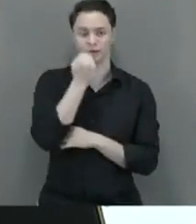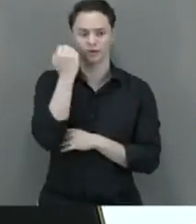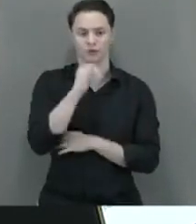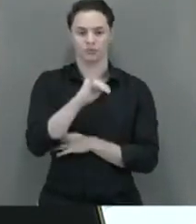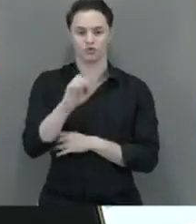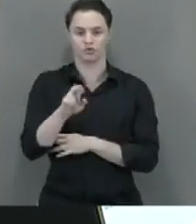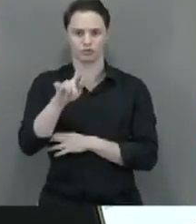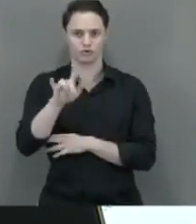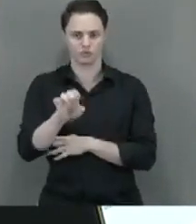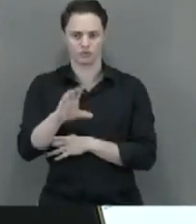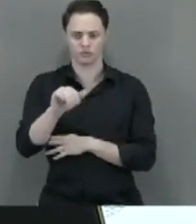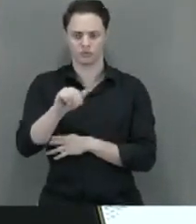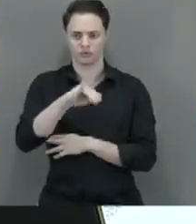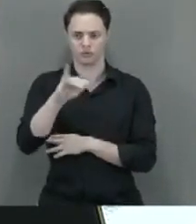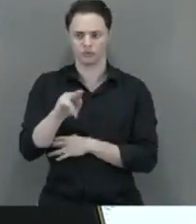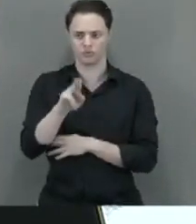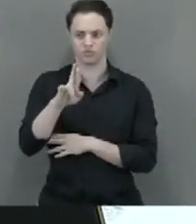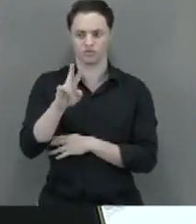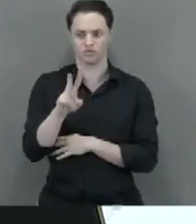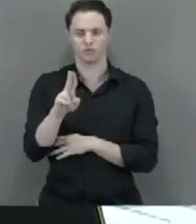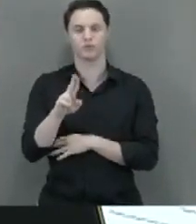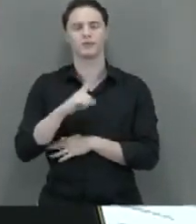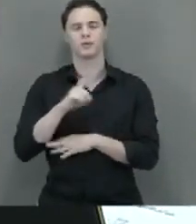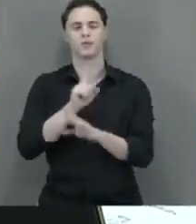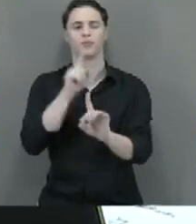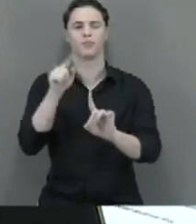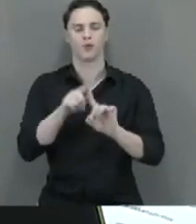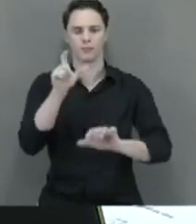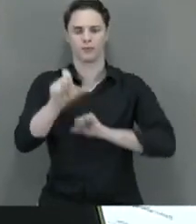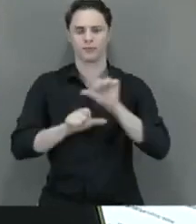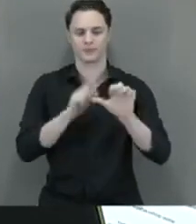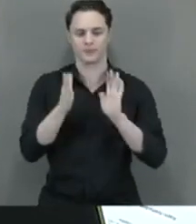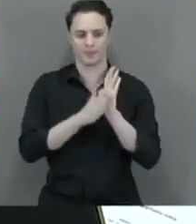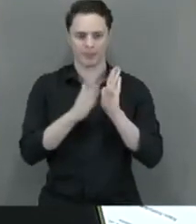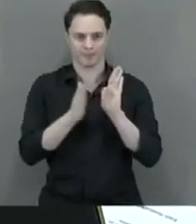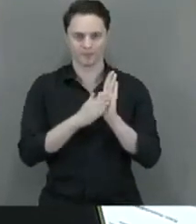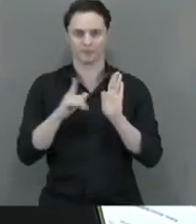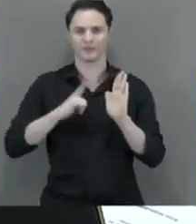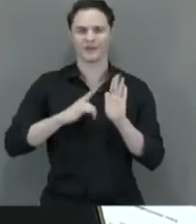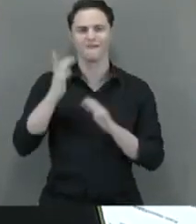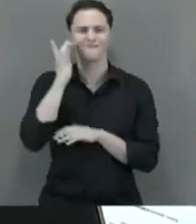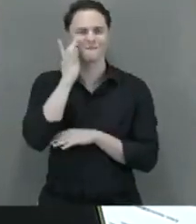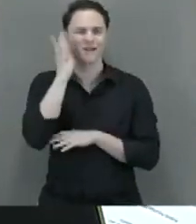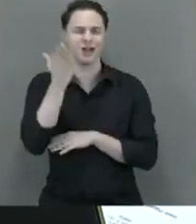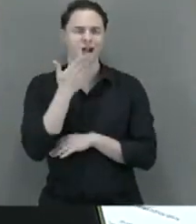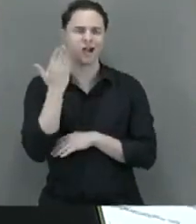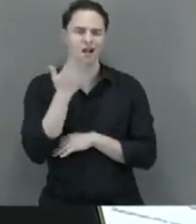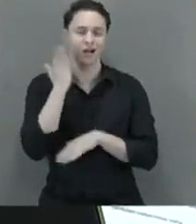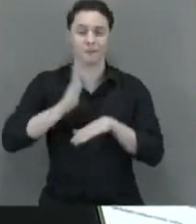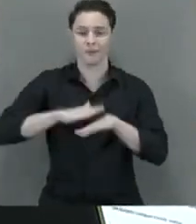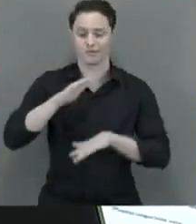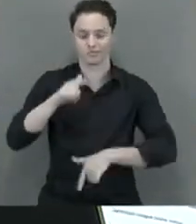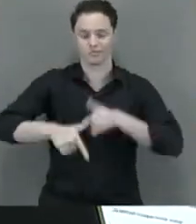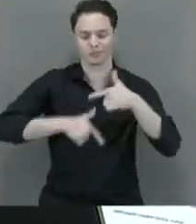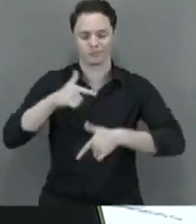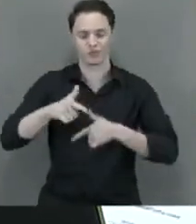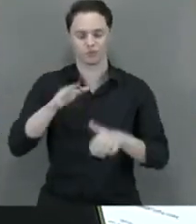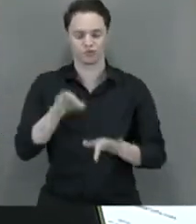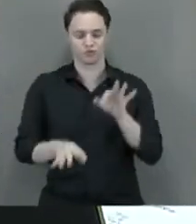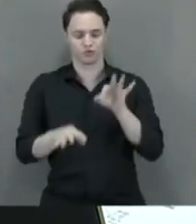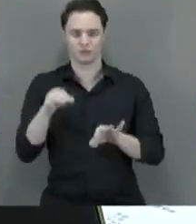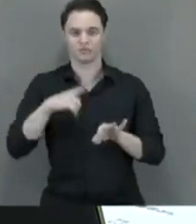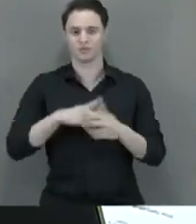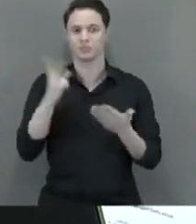Cajuru, assevera que o objetivo das alterações propostas é facilitar o trabalho dos juízes de